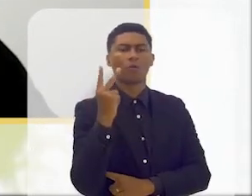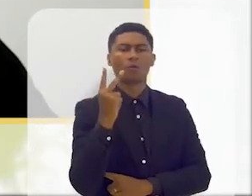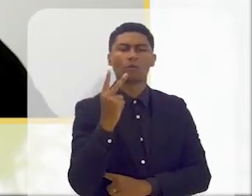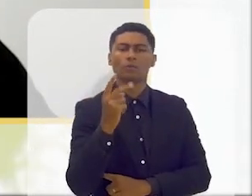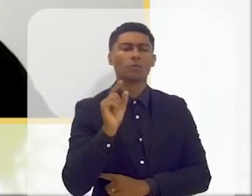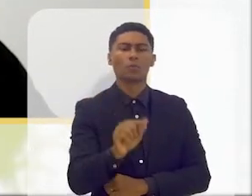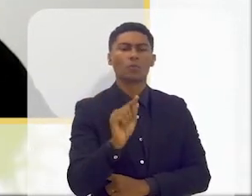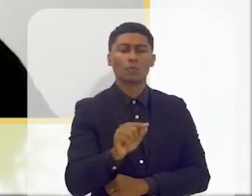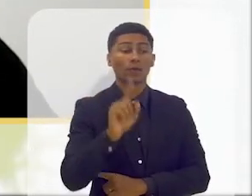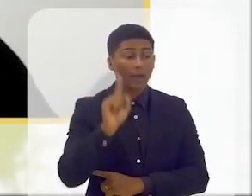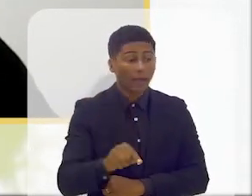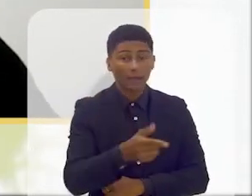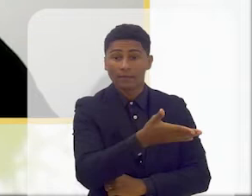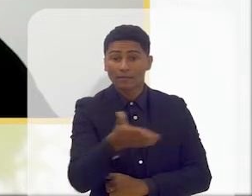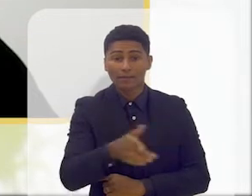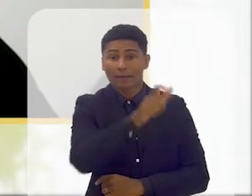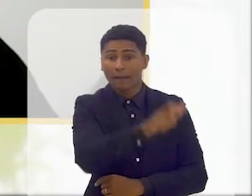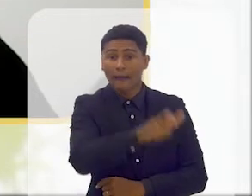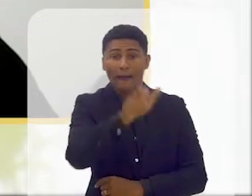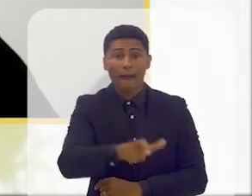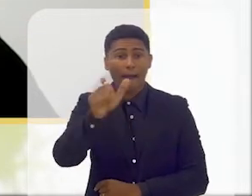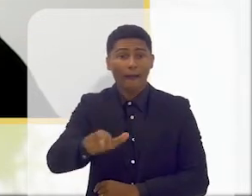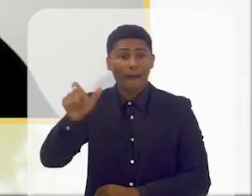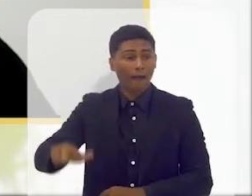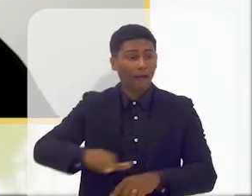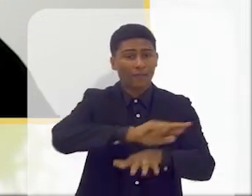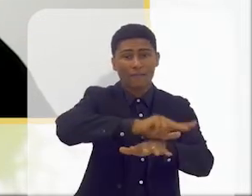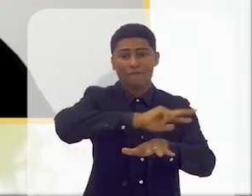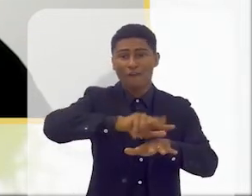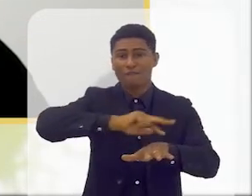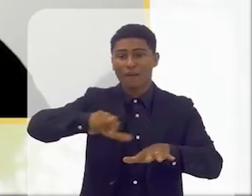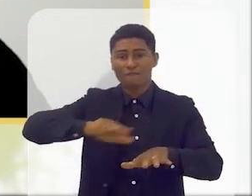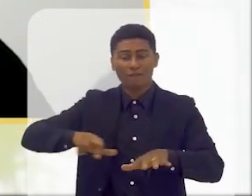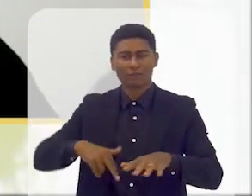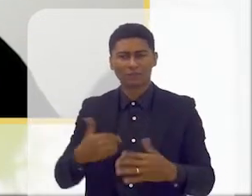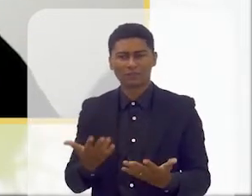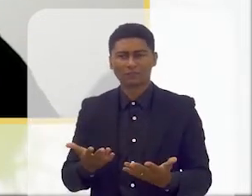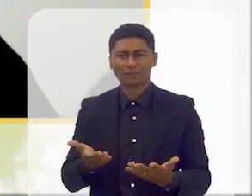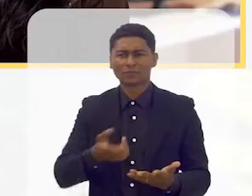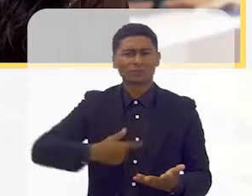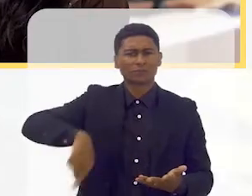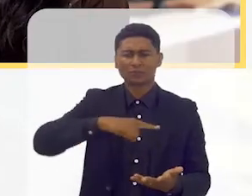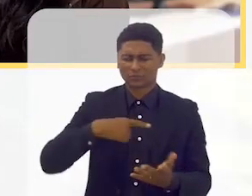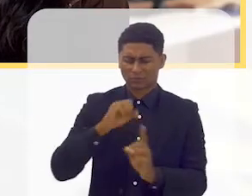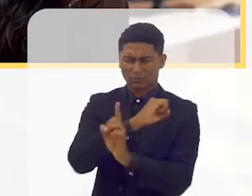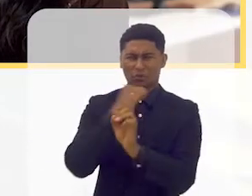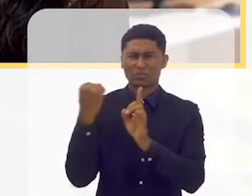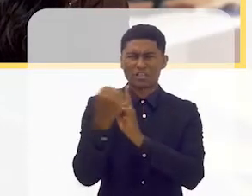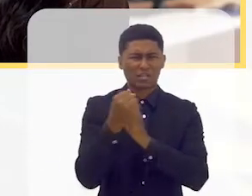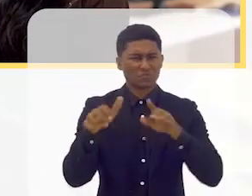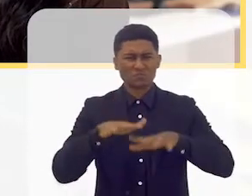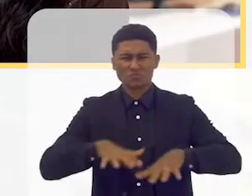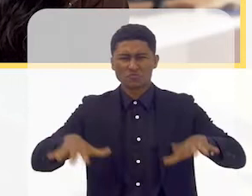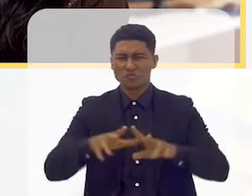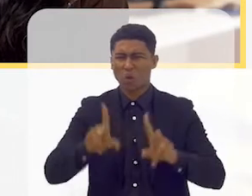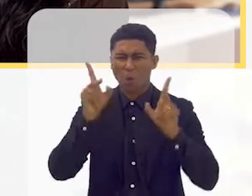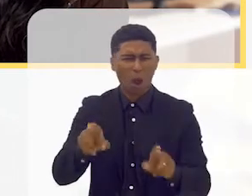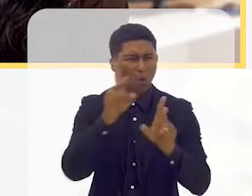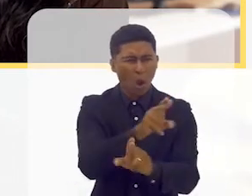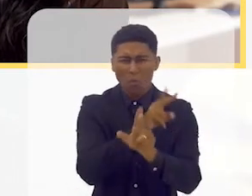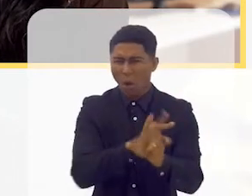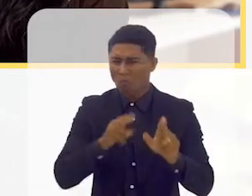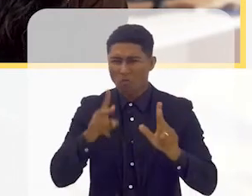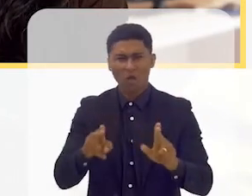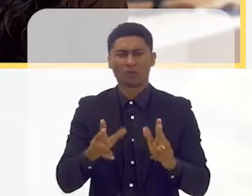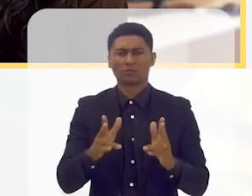de cada um de nós, não na igualdade. Nós não queremos uma sociedade em que todos sejam